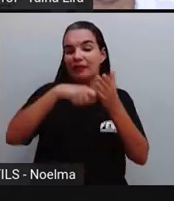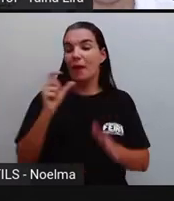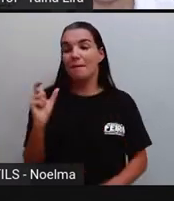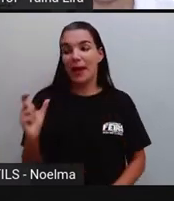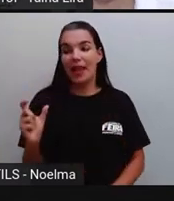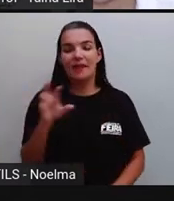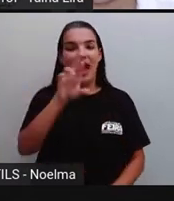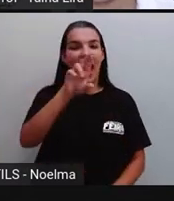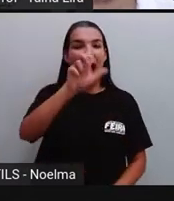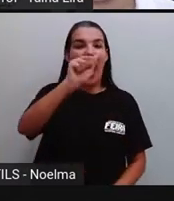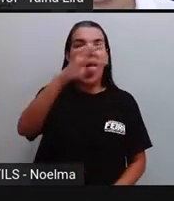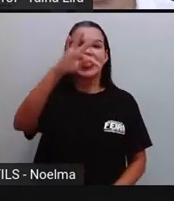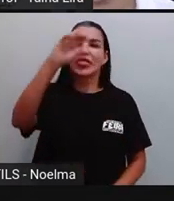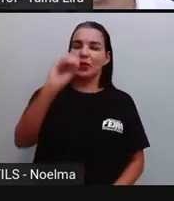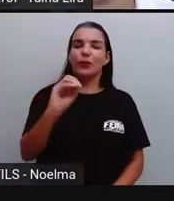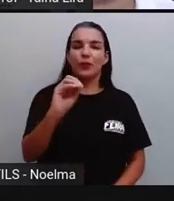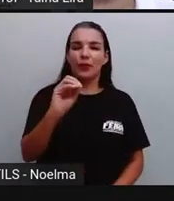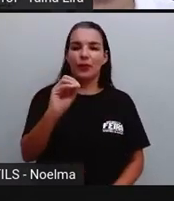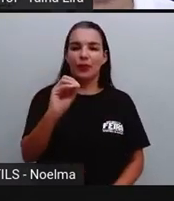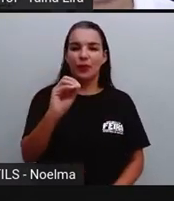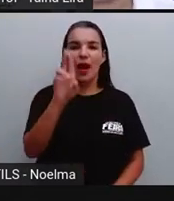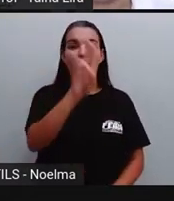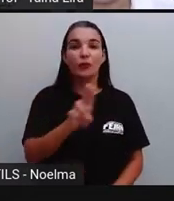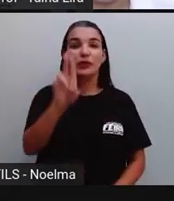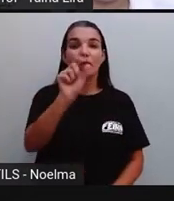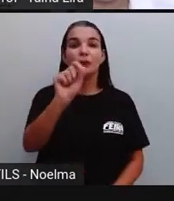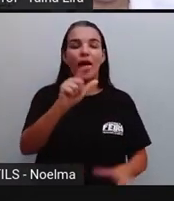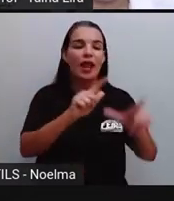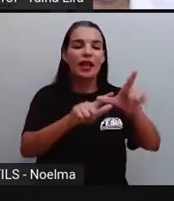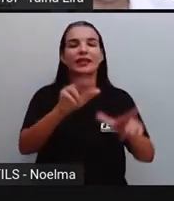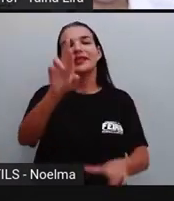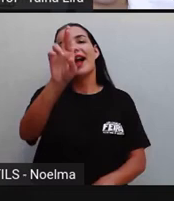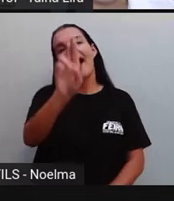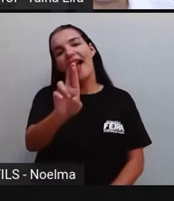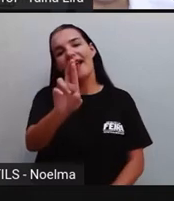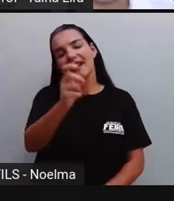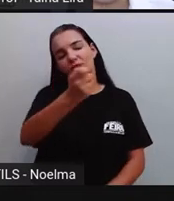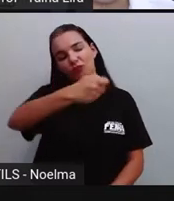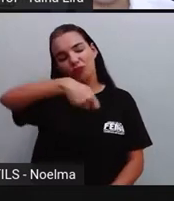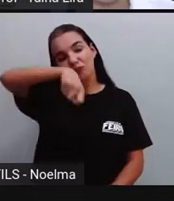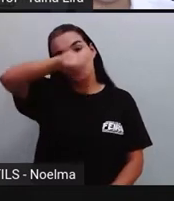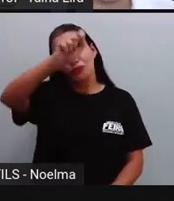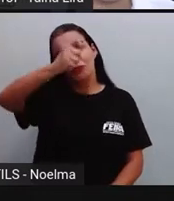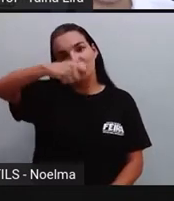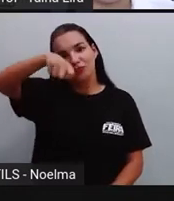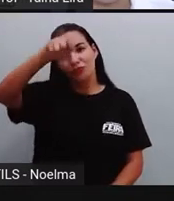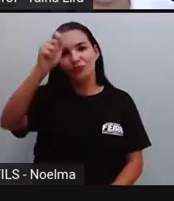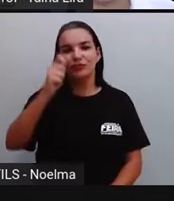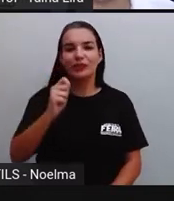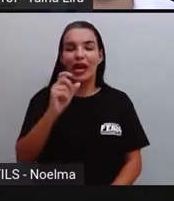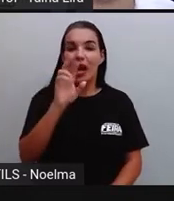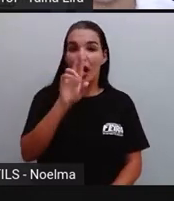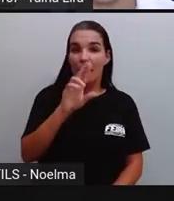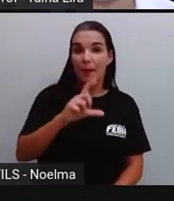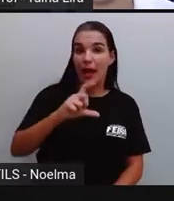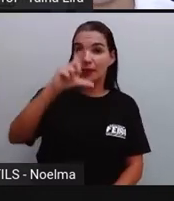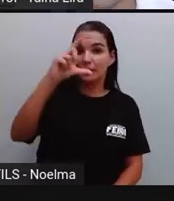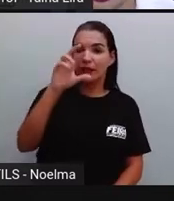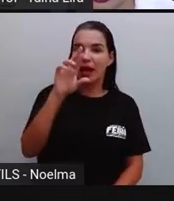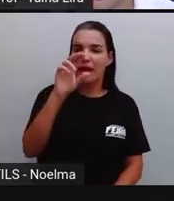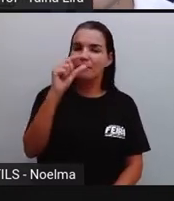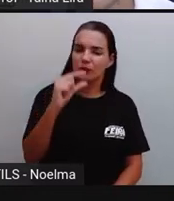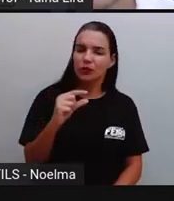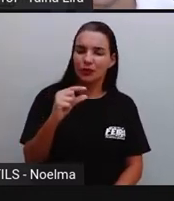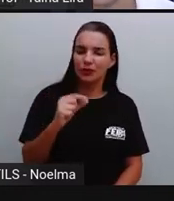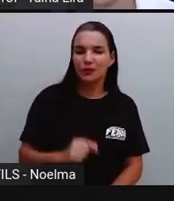palavra rato, ó, usando a letra cursiva. E ainda colocou aqui, ó, o re maiúsculo e minúsculo